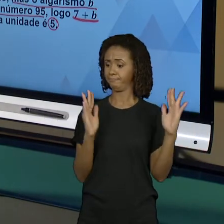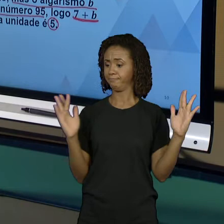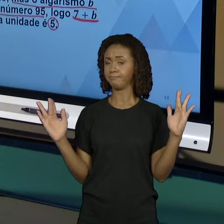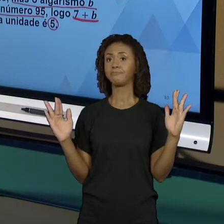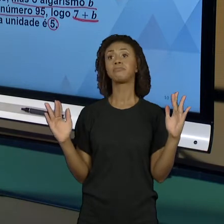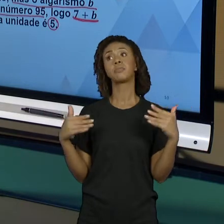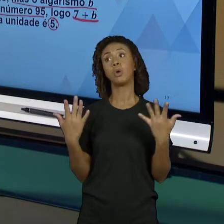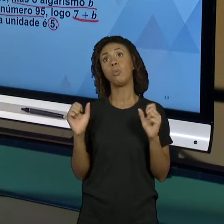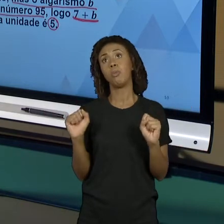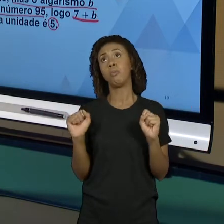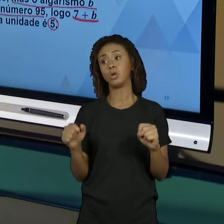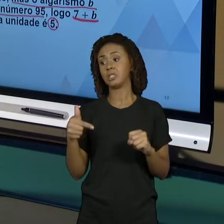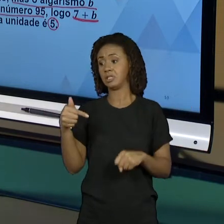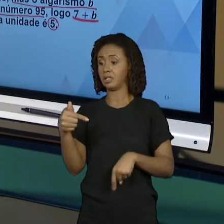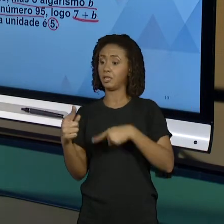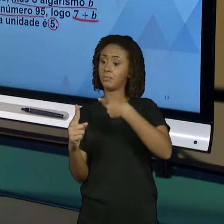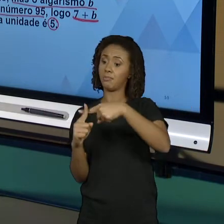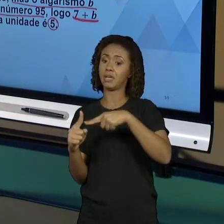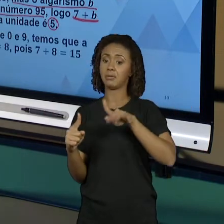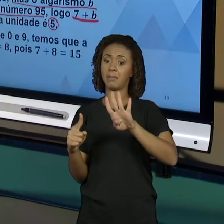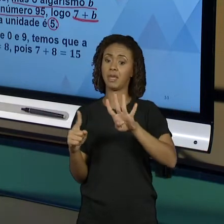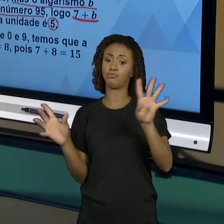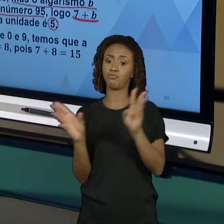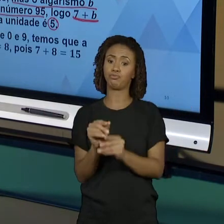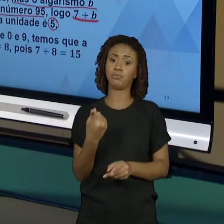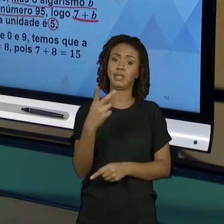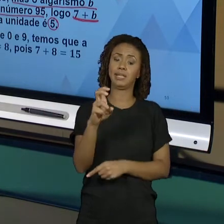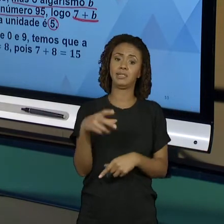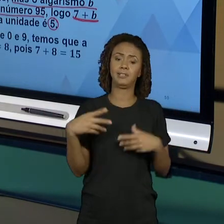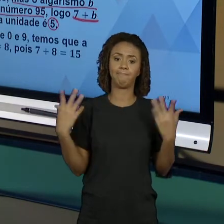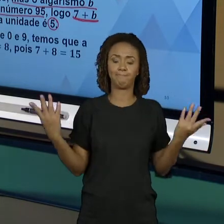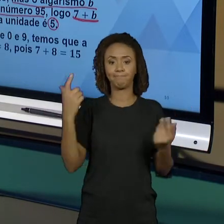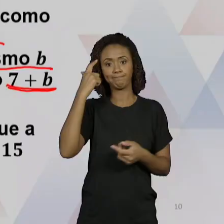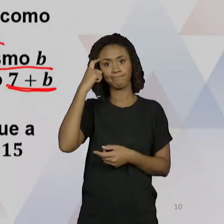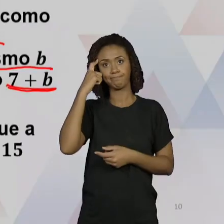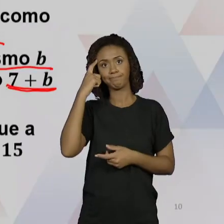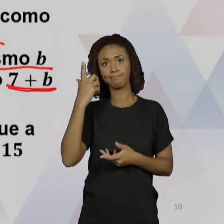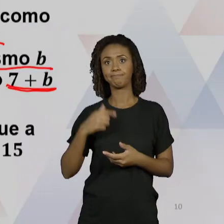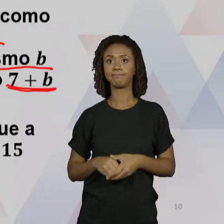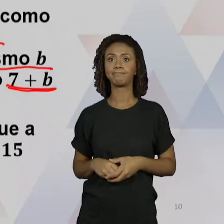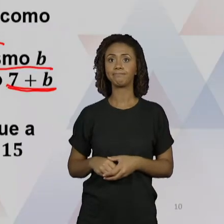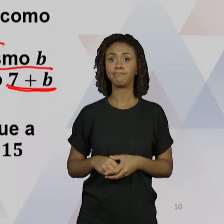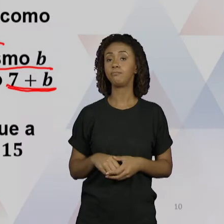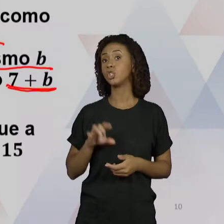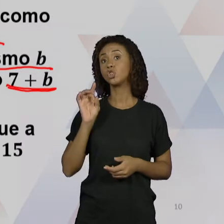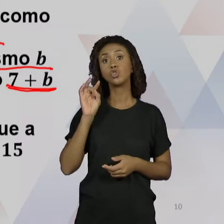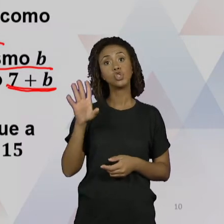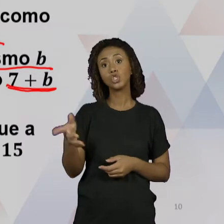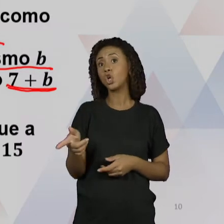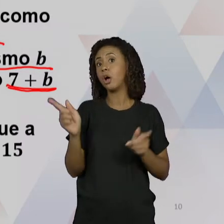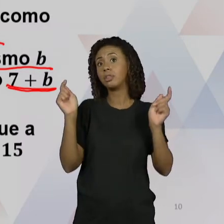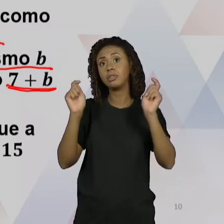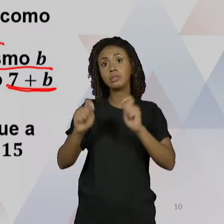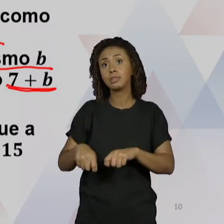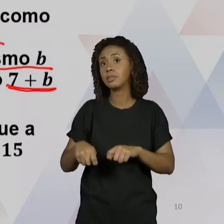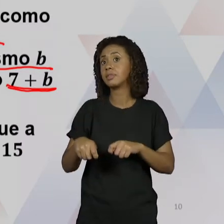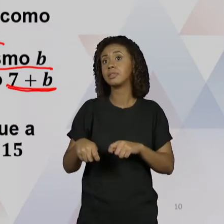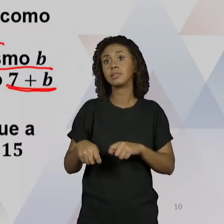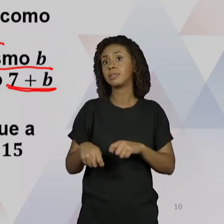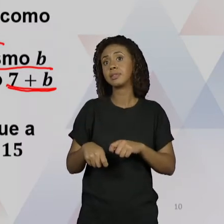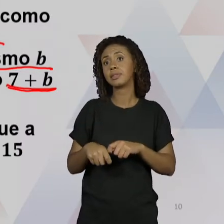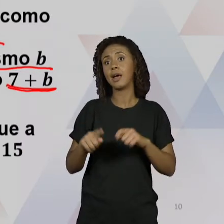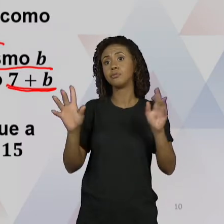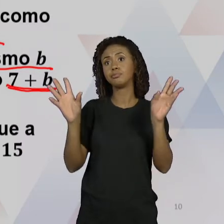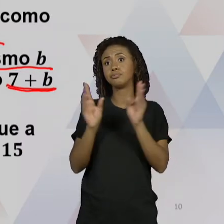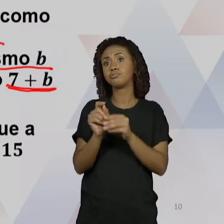7 mais b dando 15. Então como b é um número de 0 e 9 eu só tenho a opção que a soma tem que dar